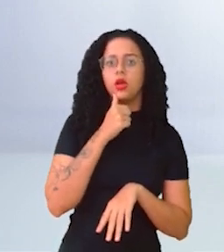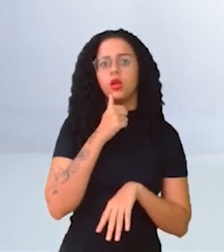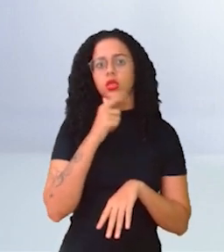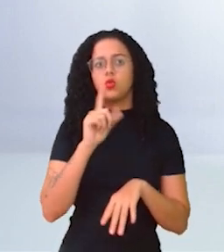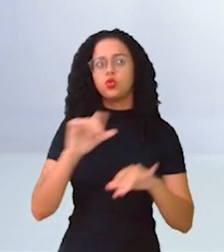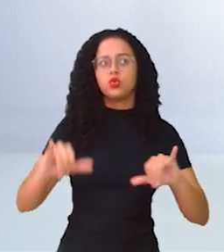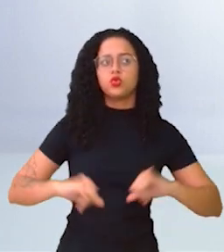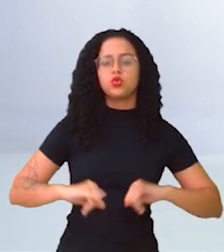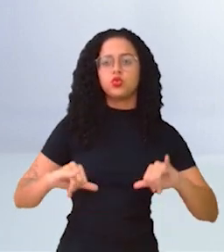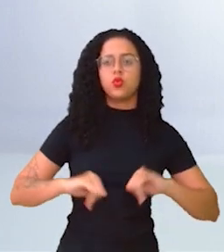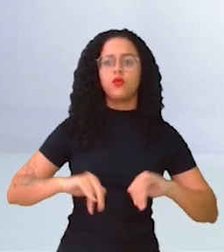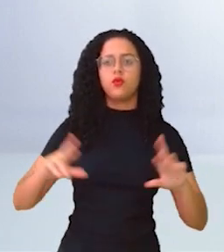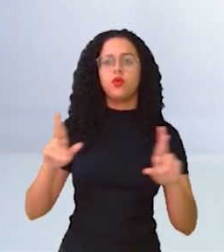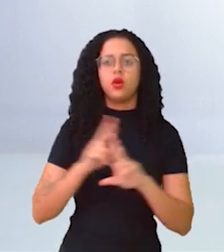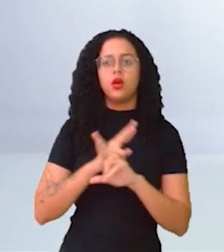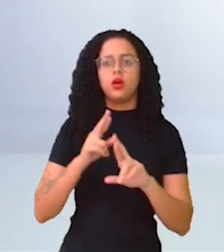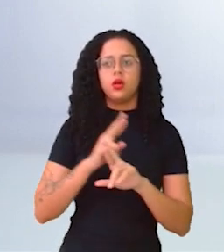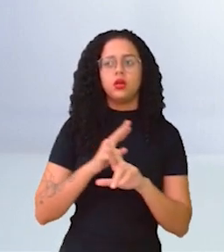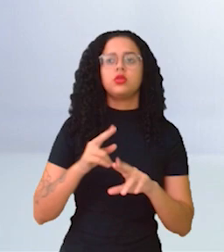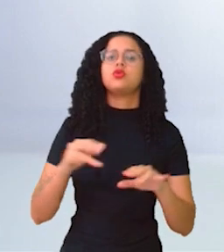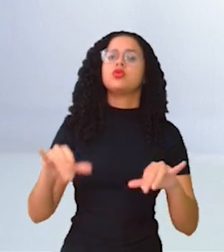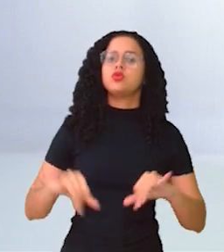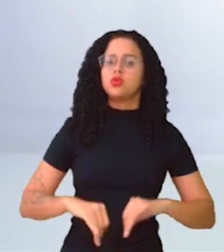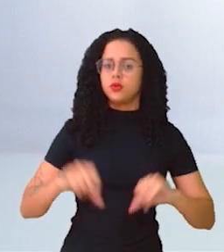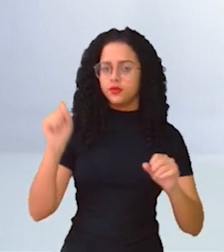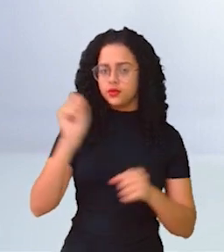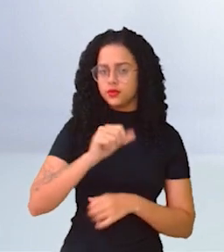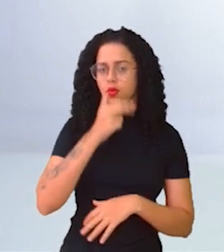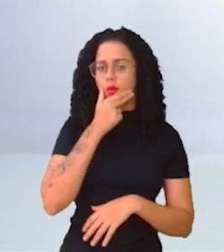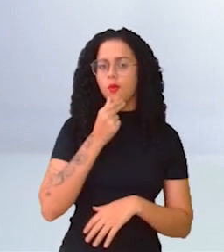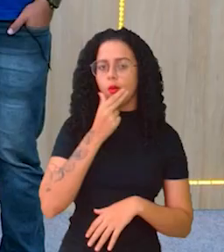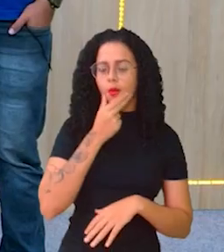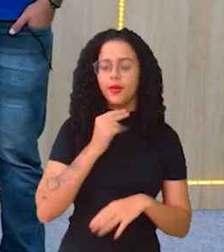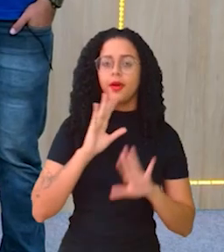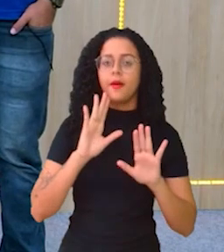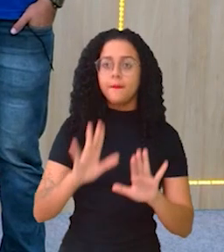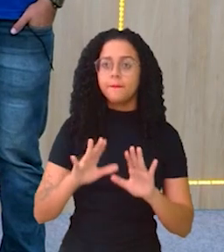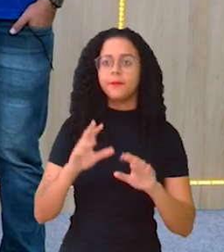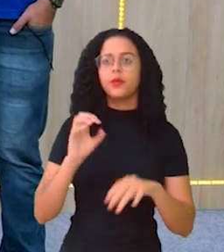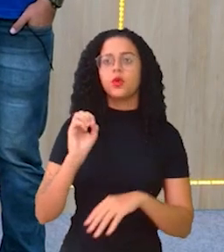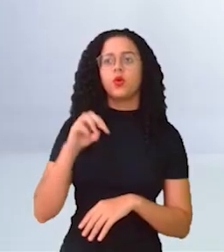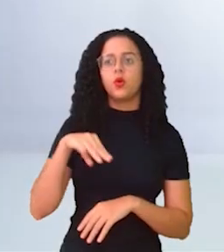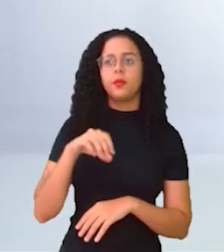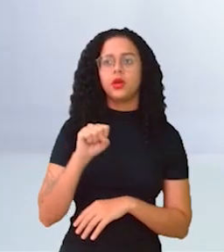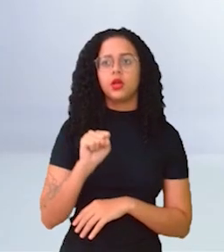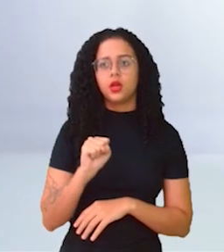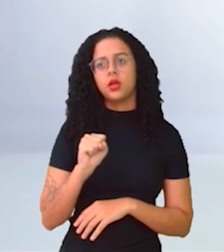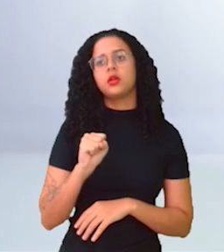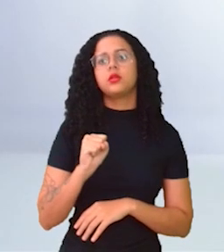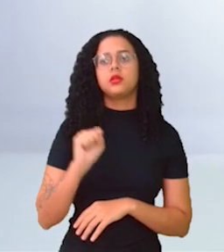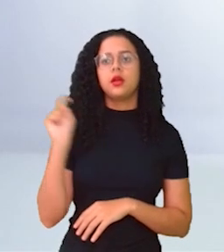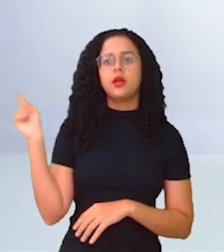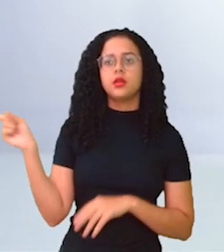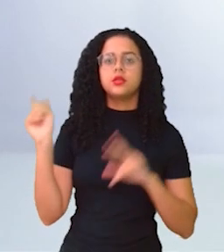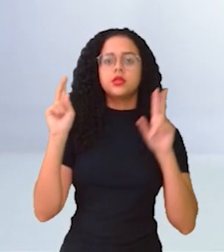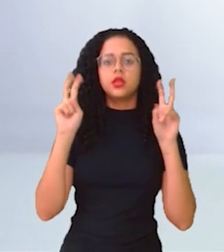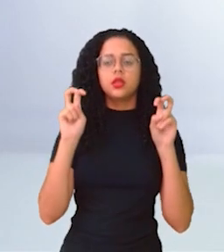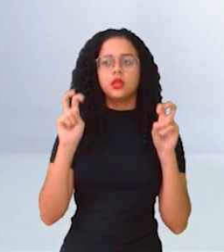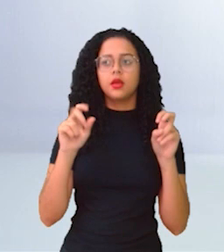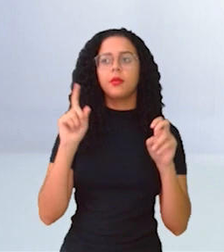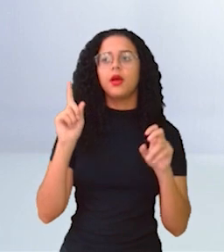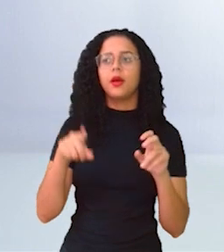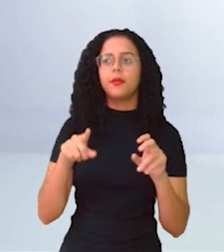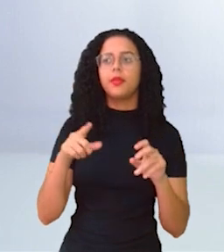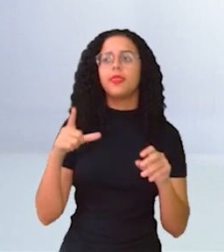sofram relacionamento abusivo, gente, sofrem. Mas, segundo a Organização Mundial da Saúde, esse tema, ele